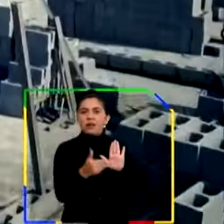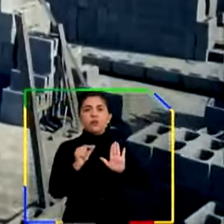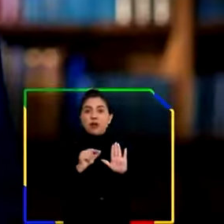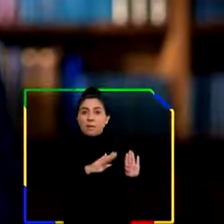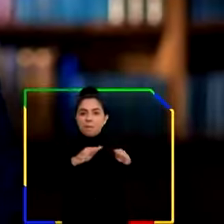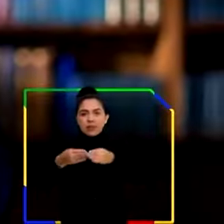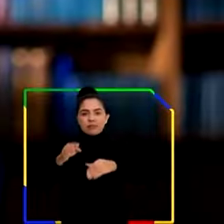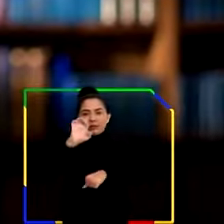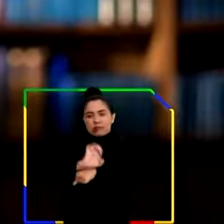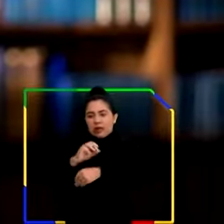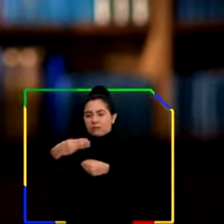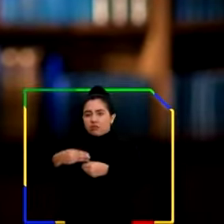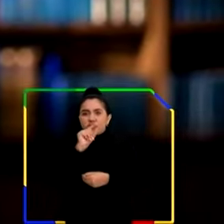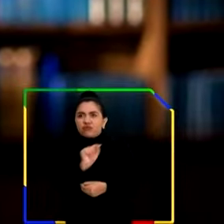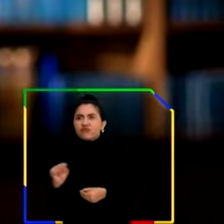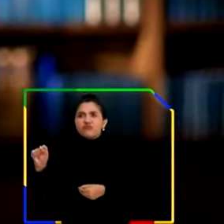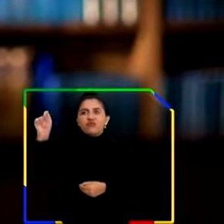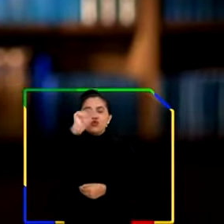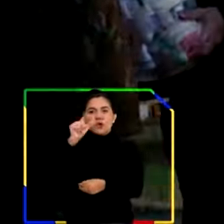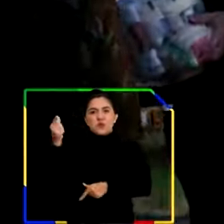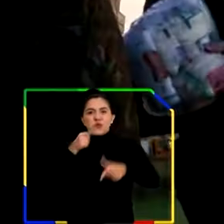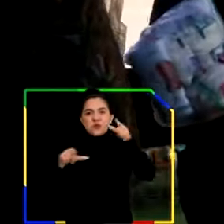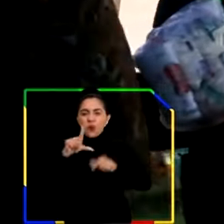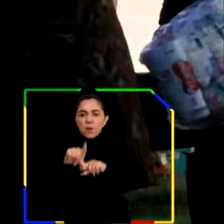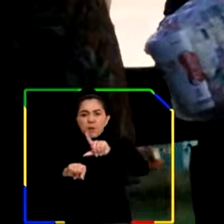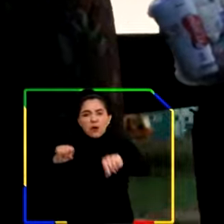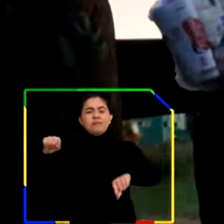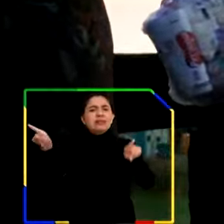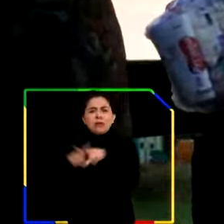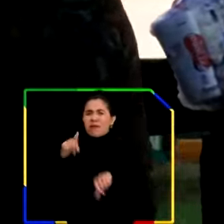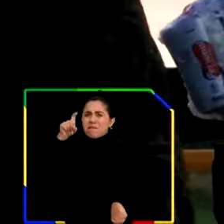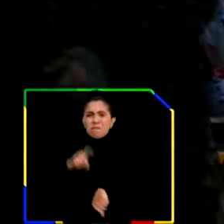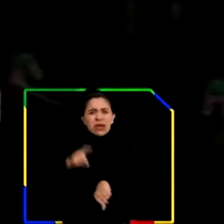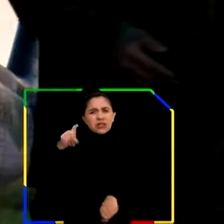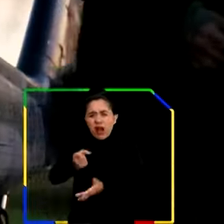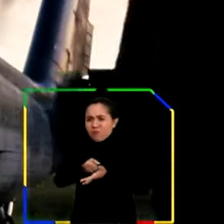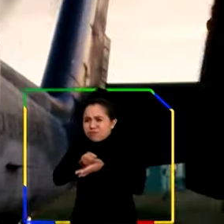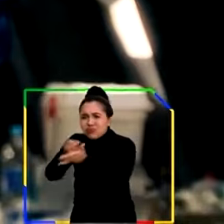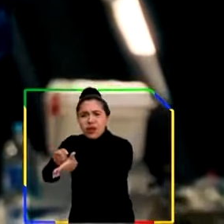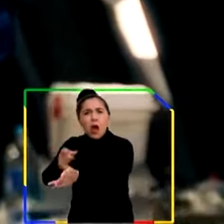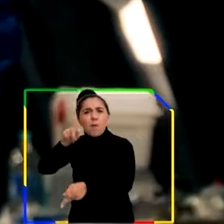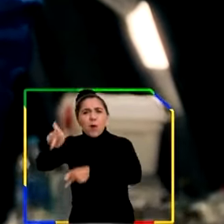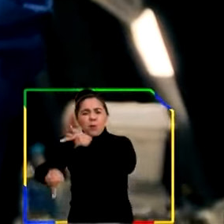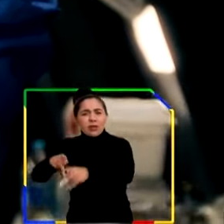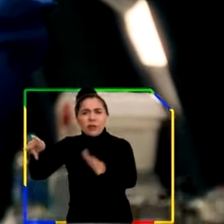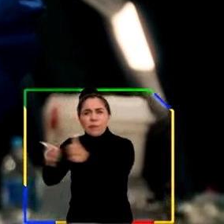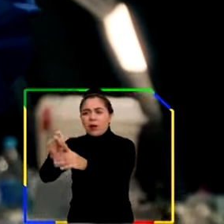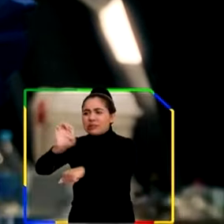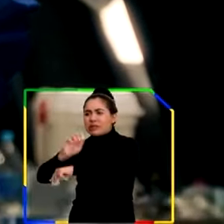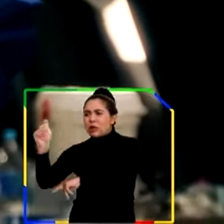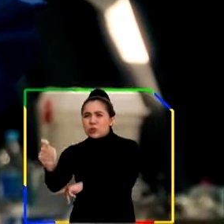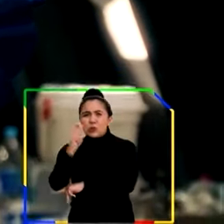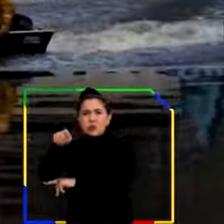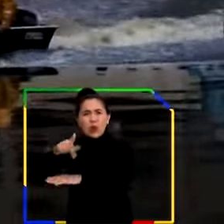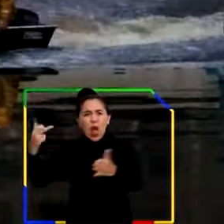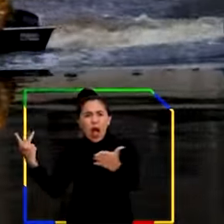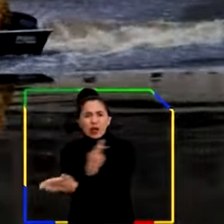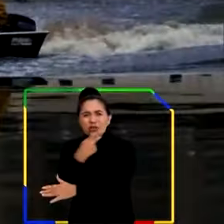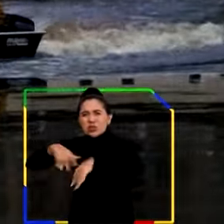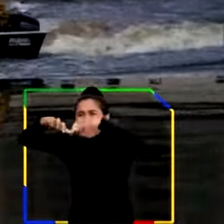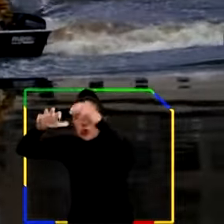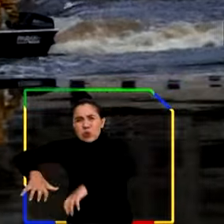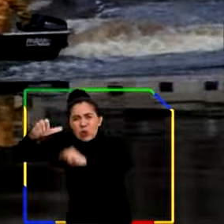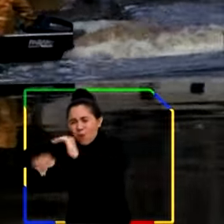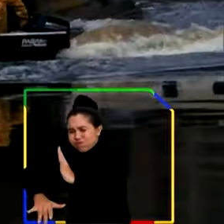crescimento para cada estado e cada município. Foi assim no socorro imediato às vítimas das calamidades, a